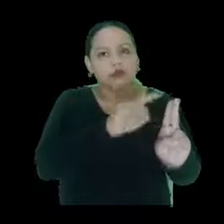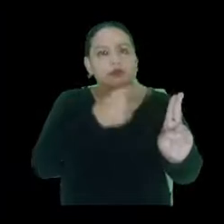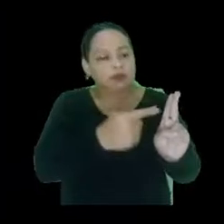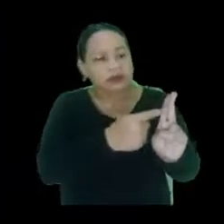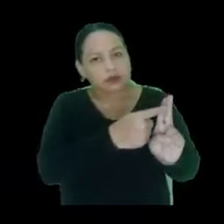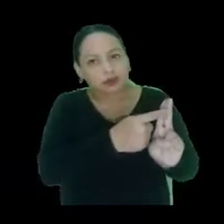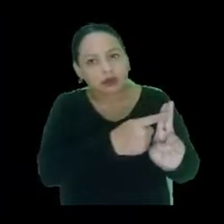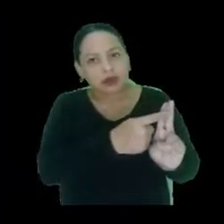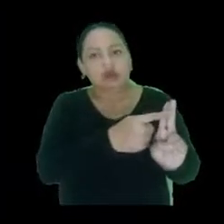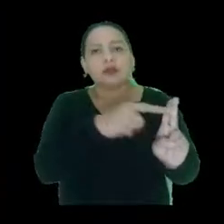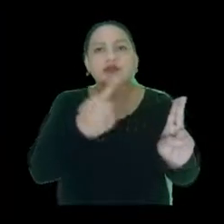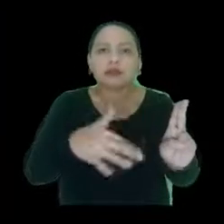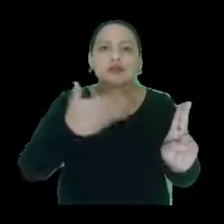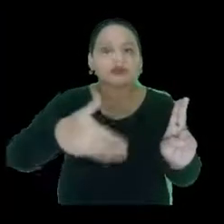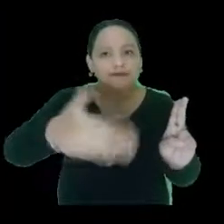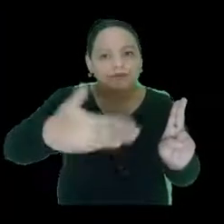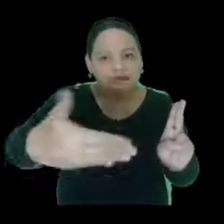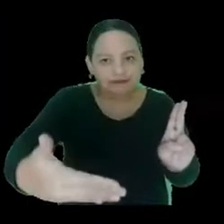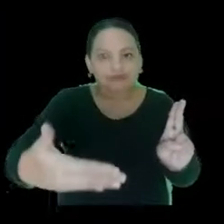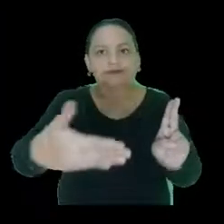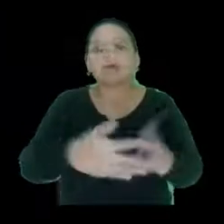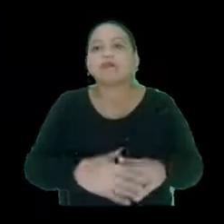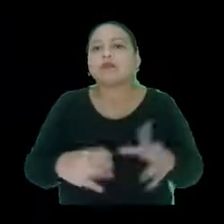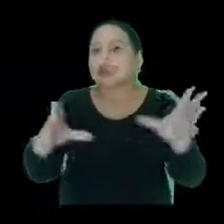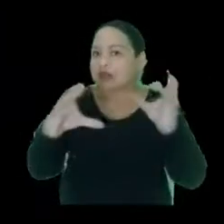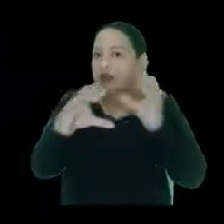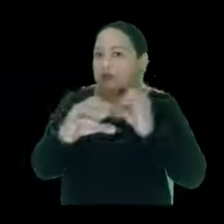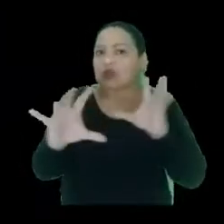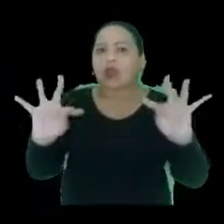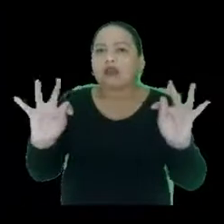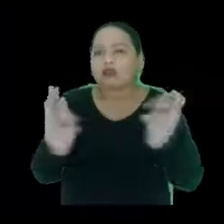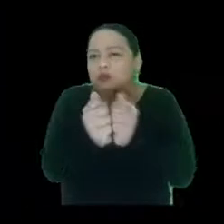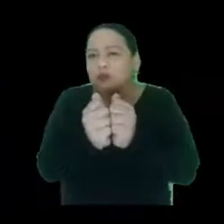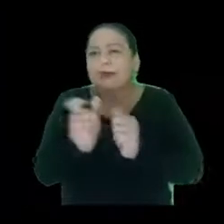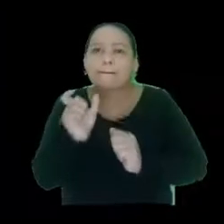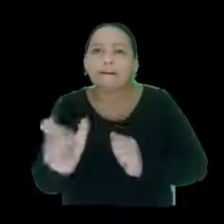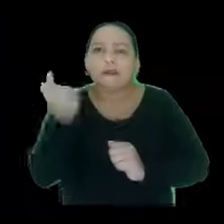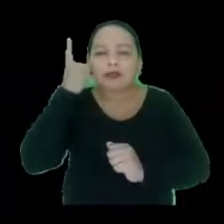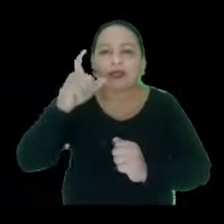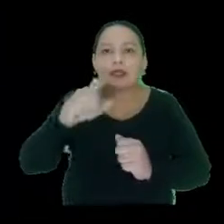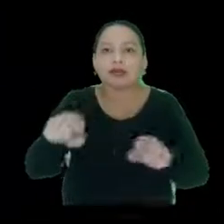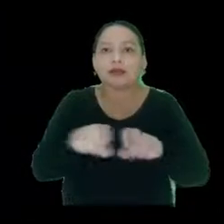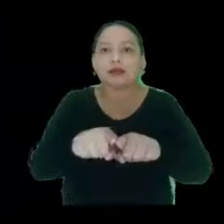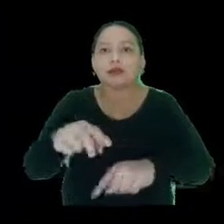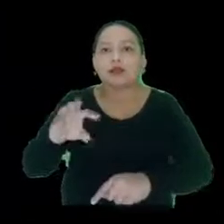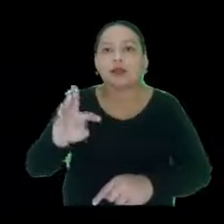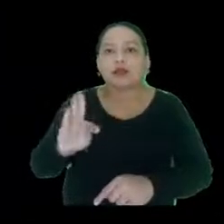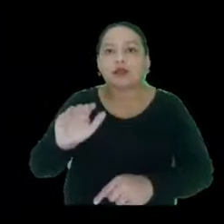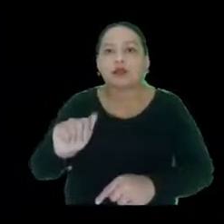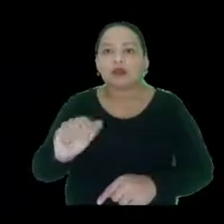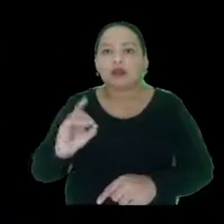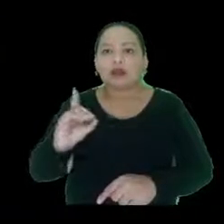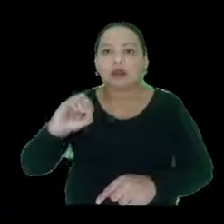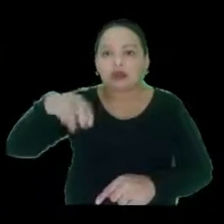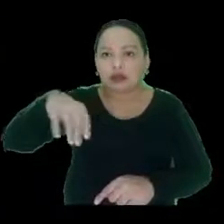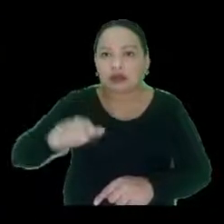quatro, o A, o ponto um e assim sucessivamente até fazer toda a palavra, certo? O tadoma, né, que